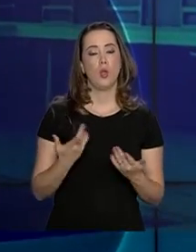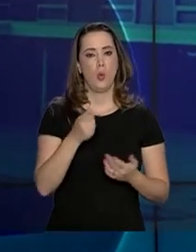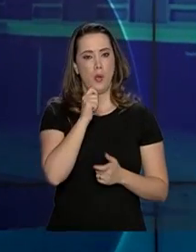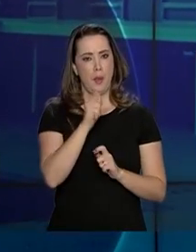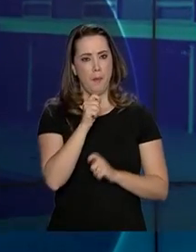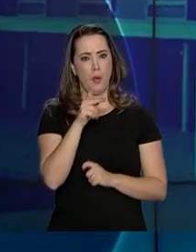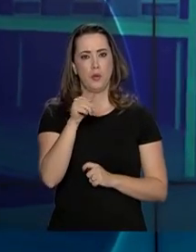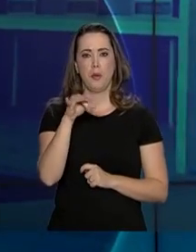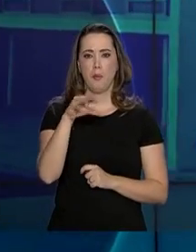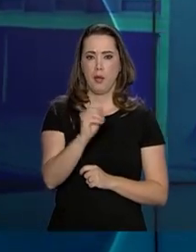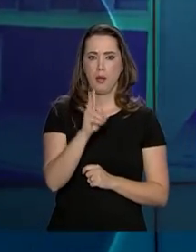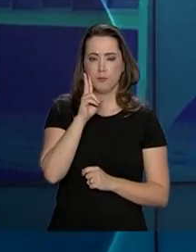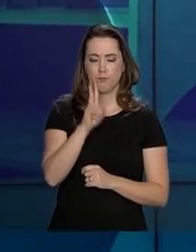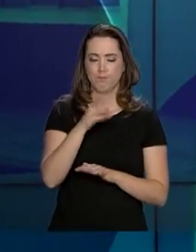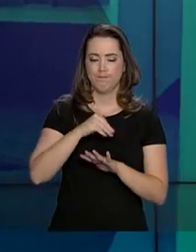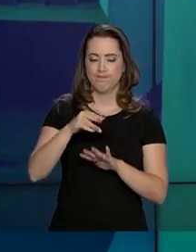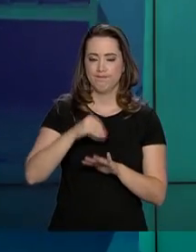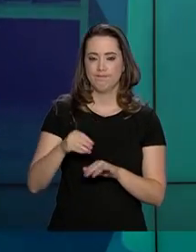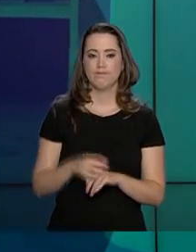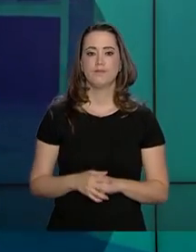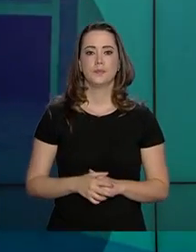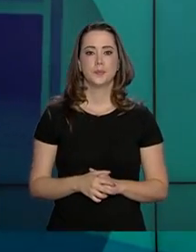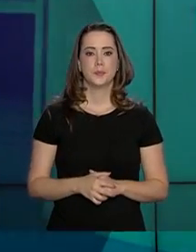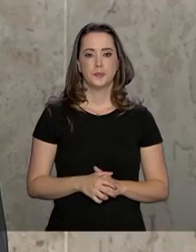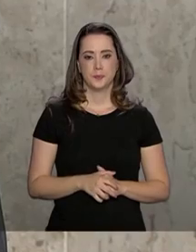O repórter Pablo Mondin tem as informações.